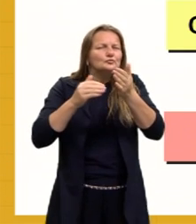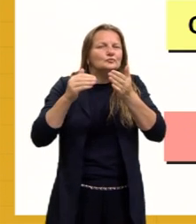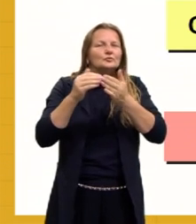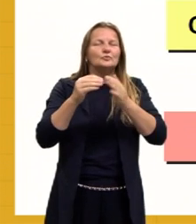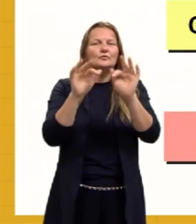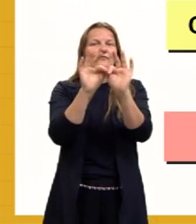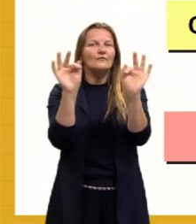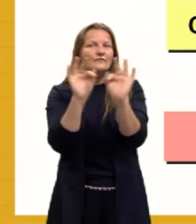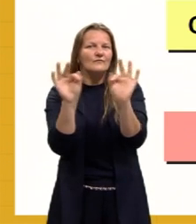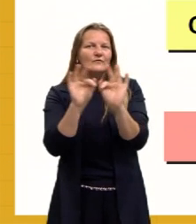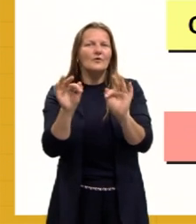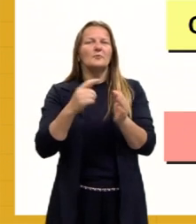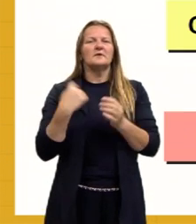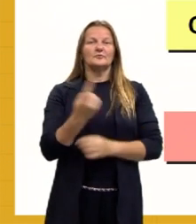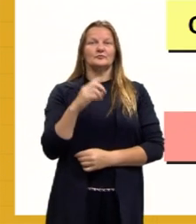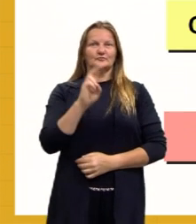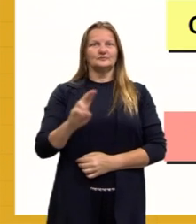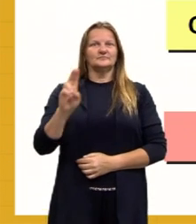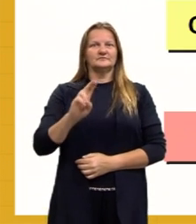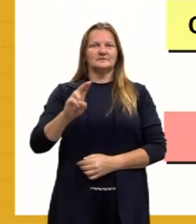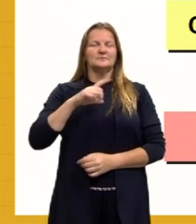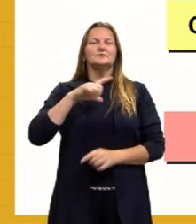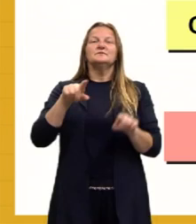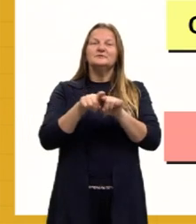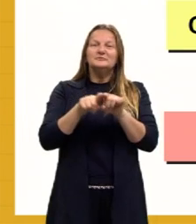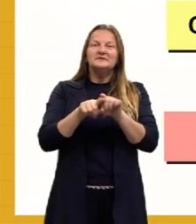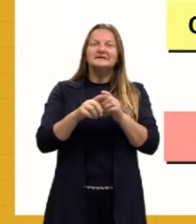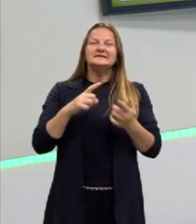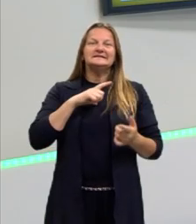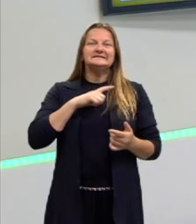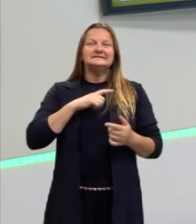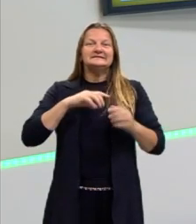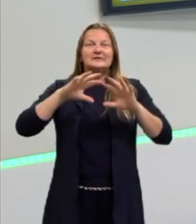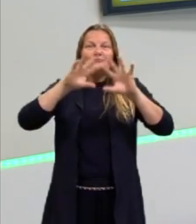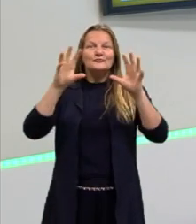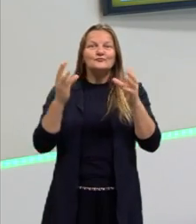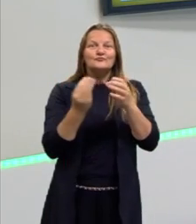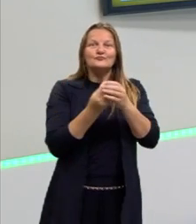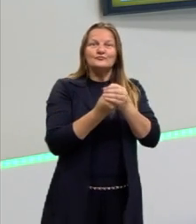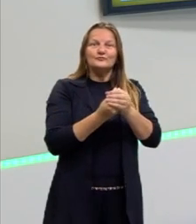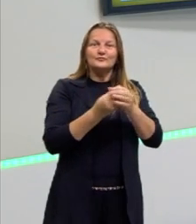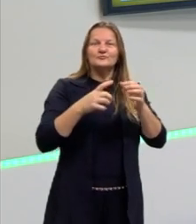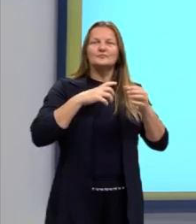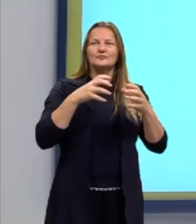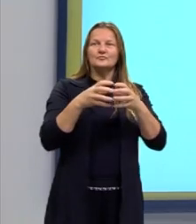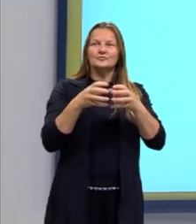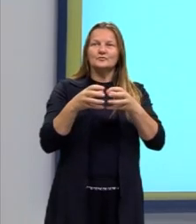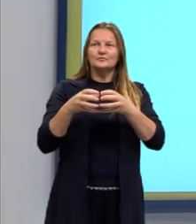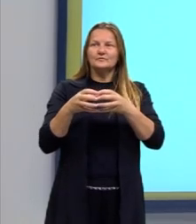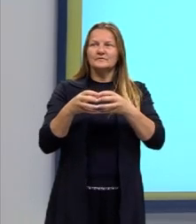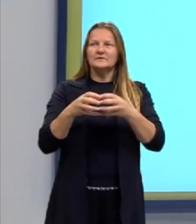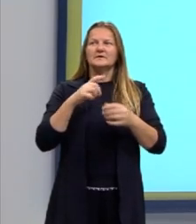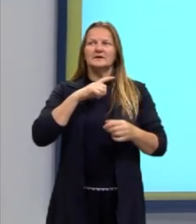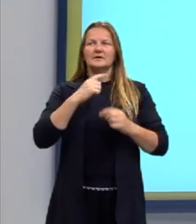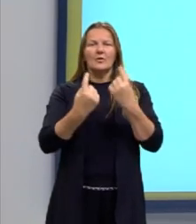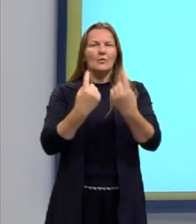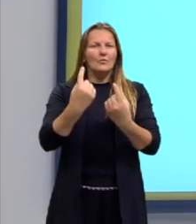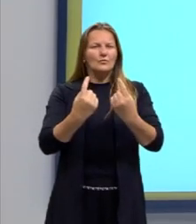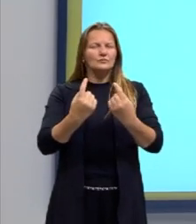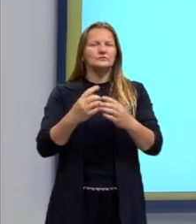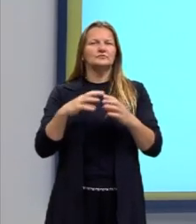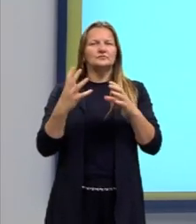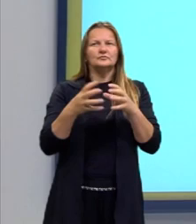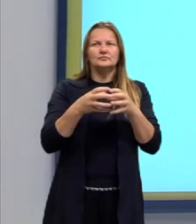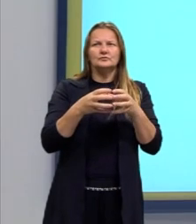fórmulas que nós usamos, as questões de agrupamento. Então nós temos os casos de agrupamento, né?